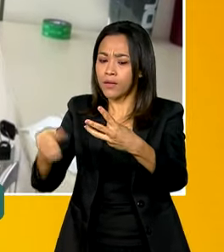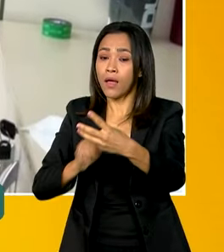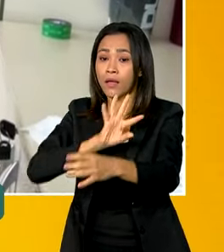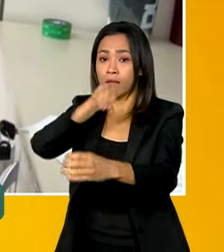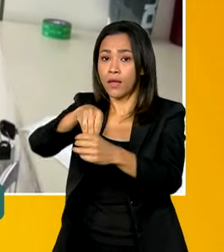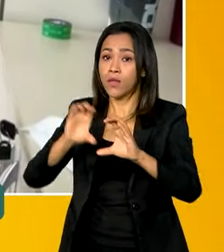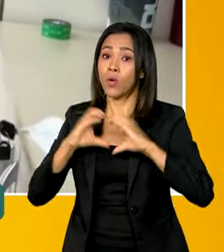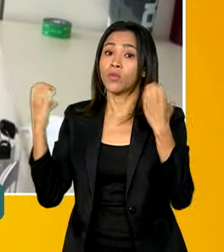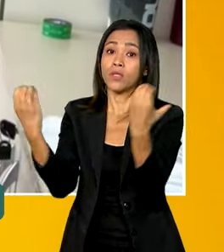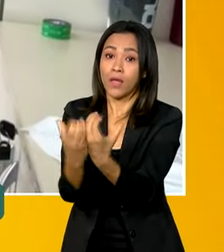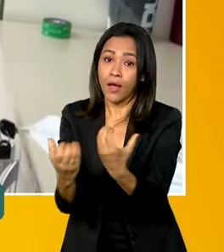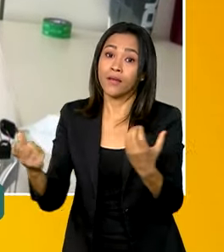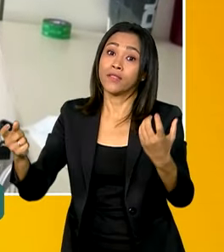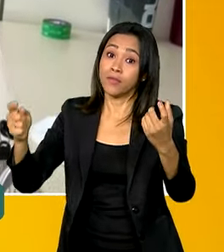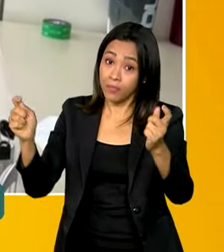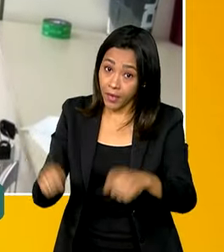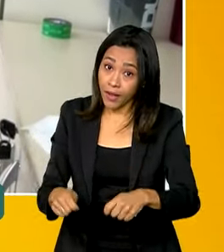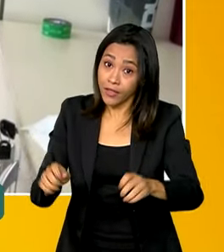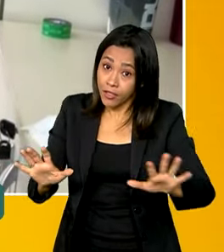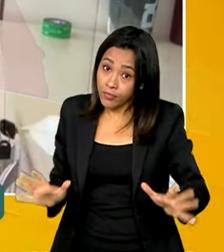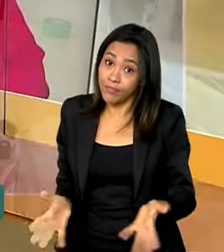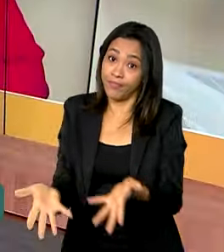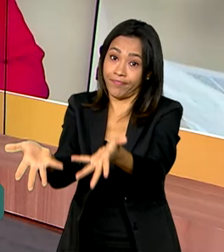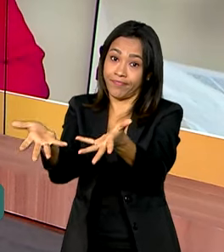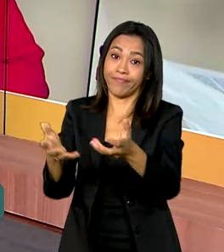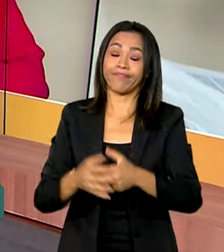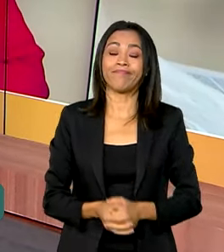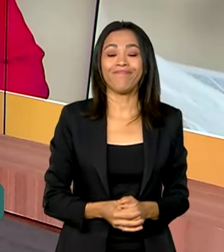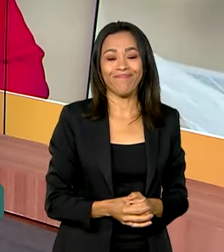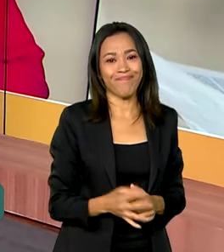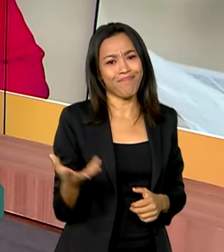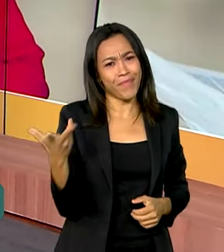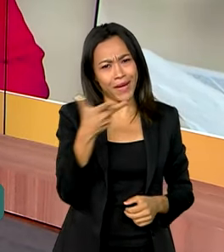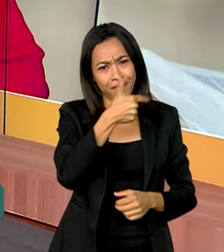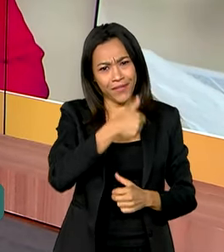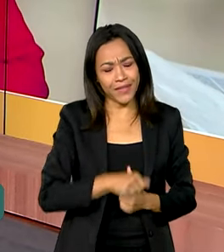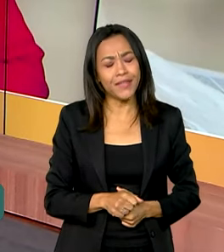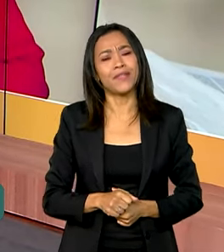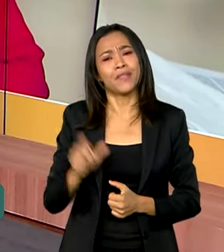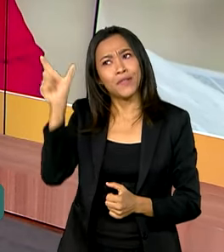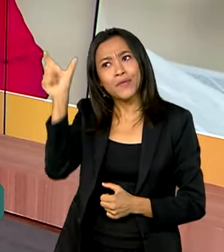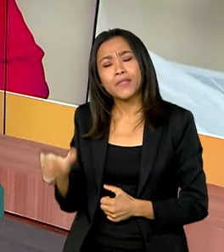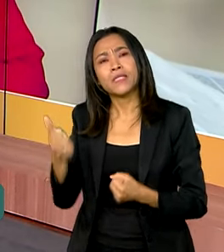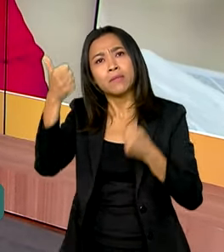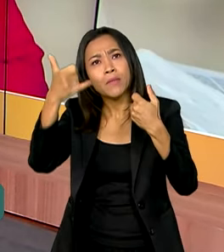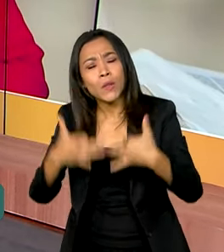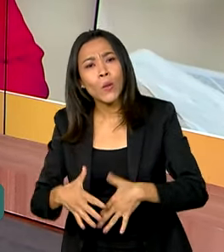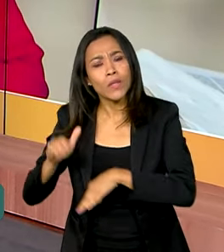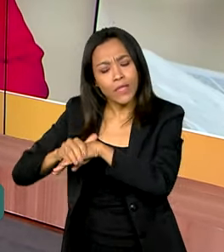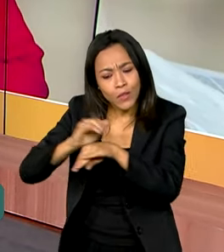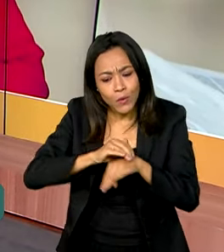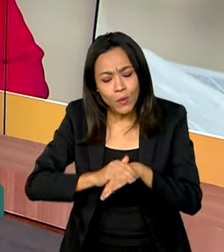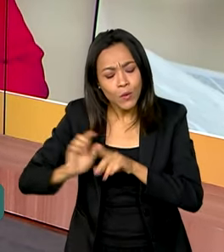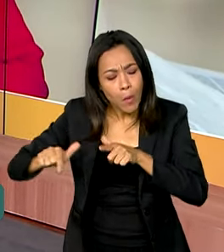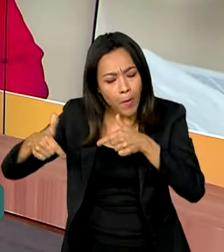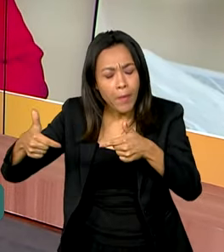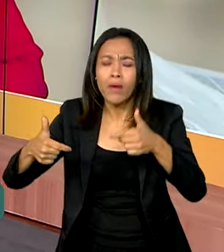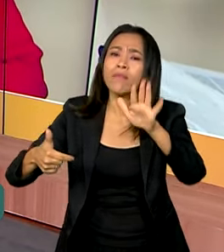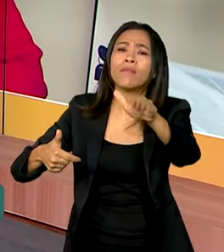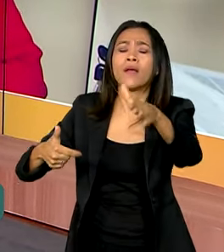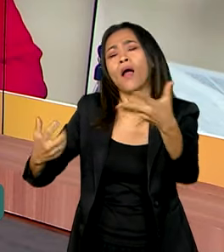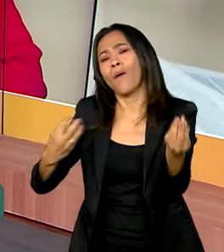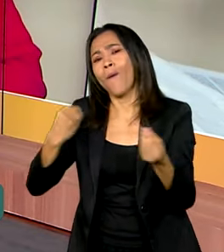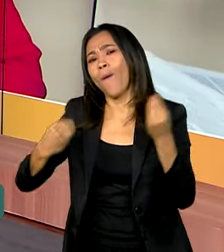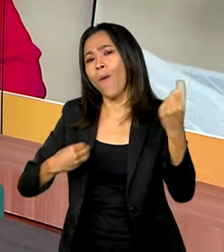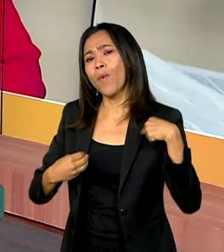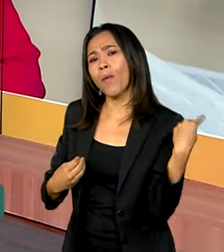podemos potencializá-las enquanto Ministério da Justiça. Maravilha! A senhora falou das iniciativas. Como que a gente faz para participar?